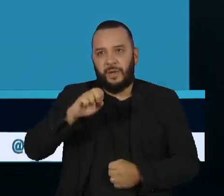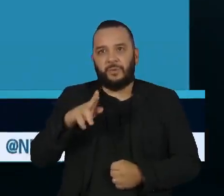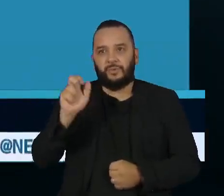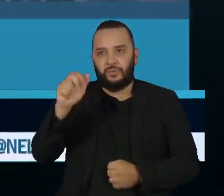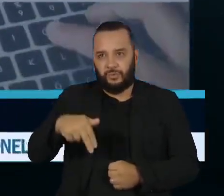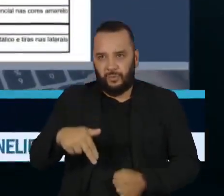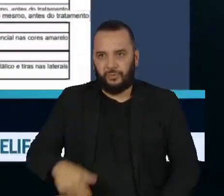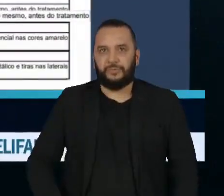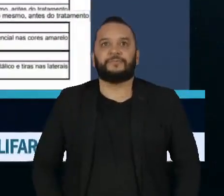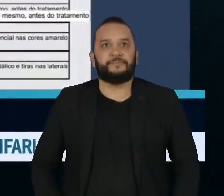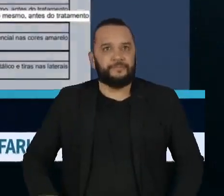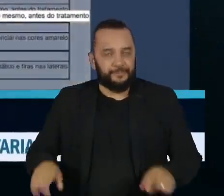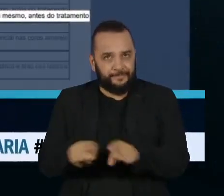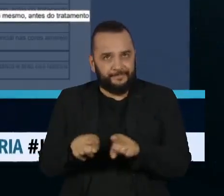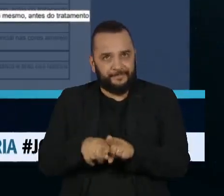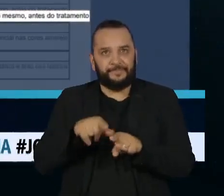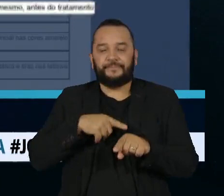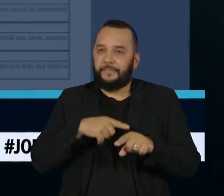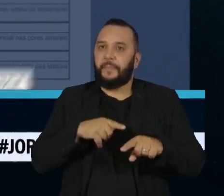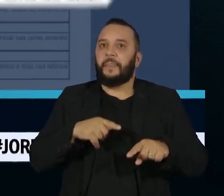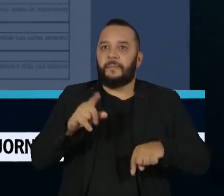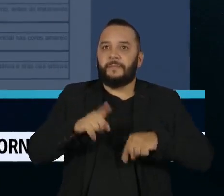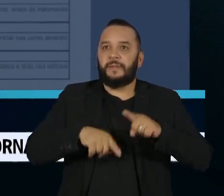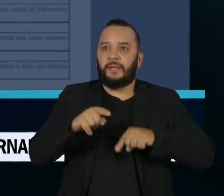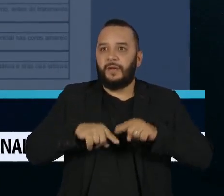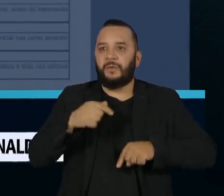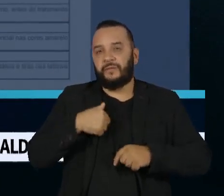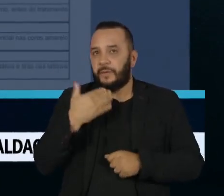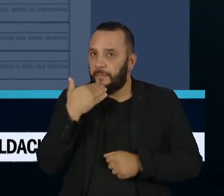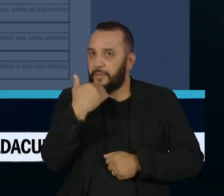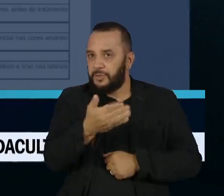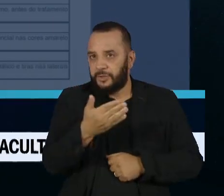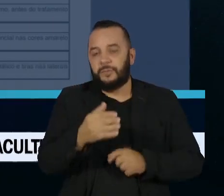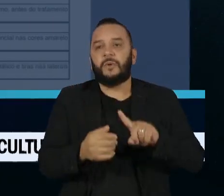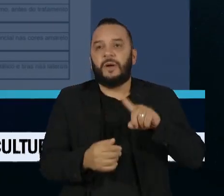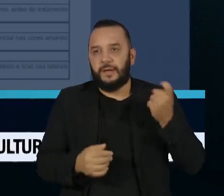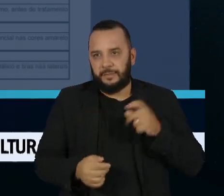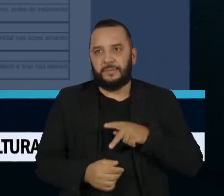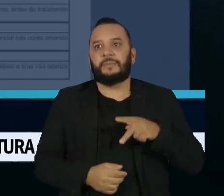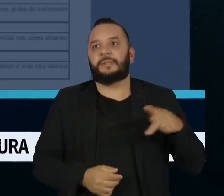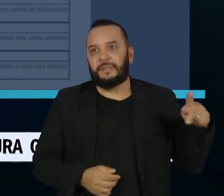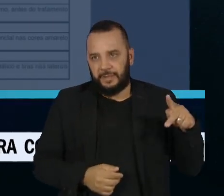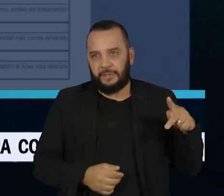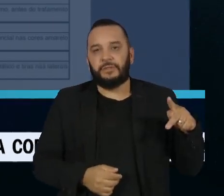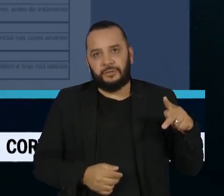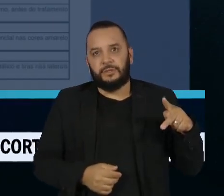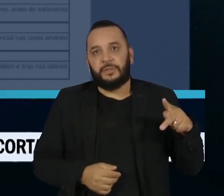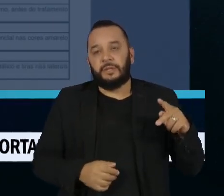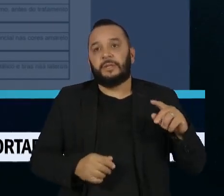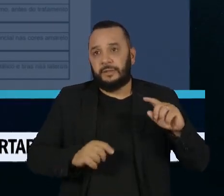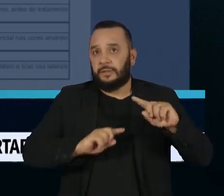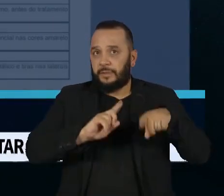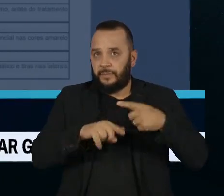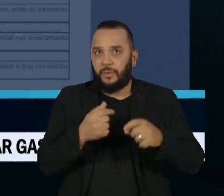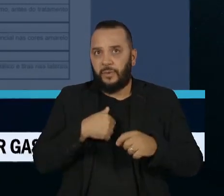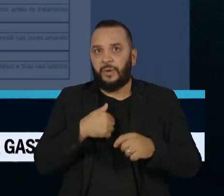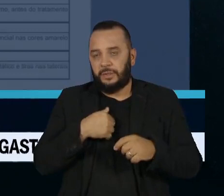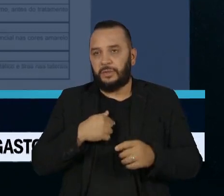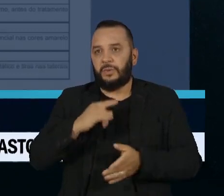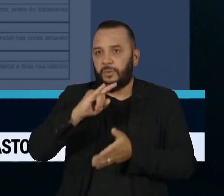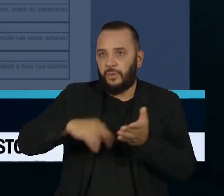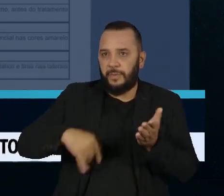A lista descreve objetos que foram solicitados pelo ex-presidente antes de passar pelo gabinete adjunto de